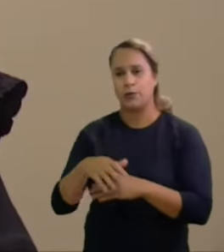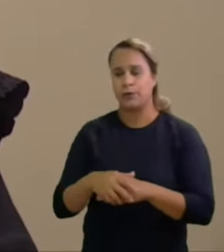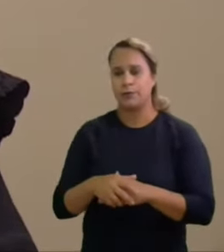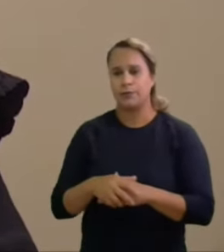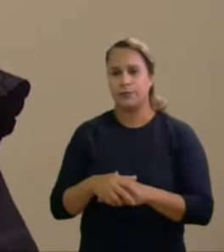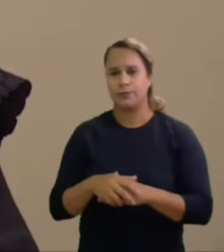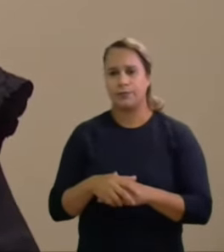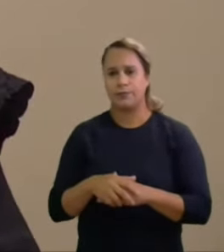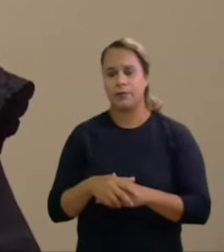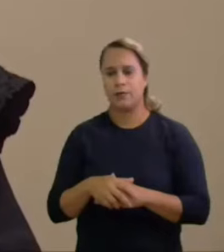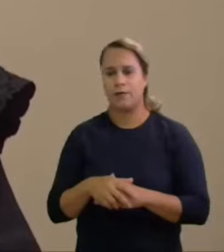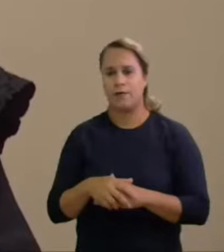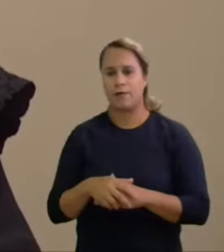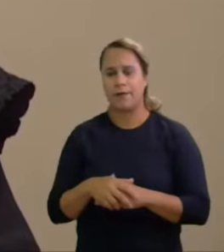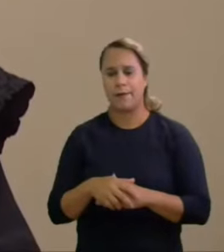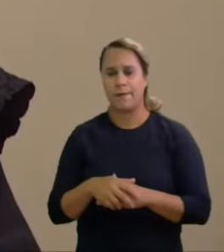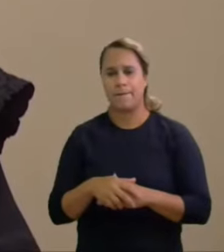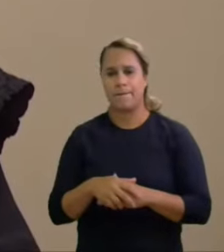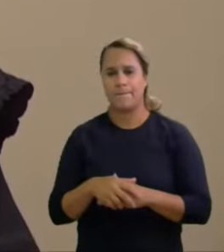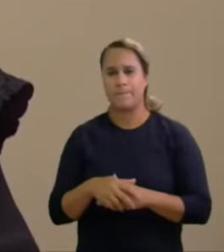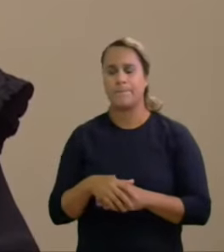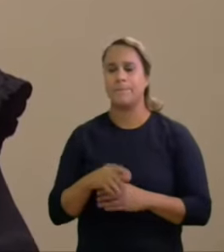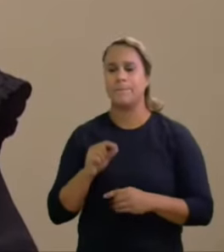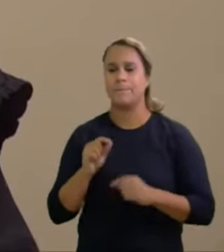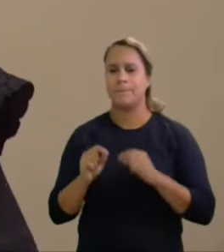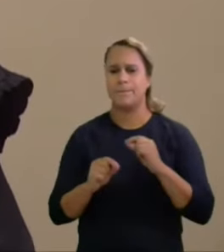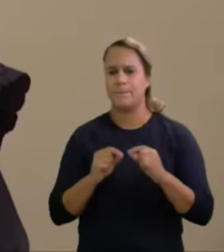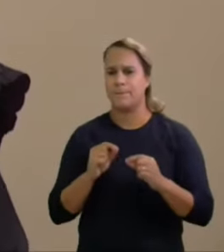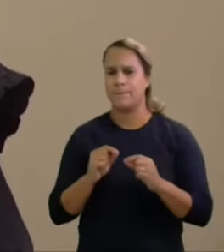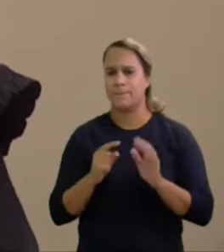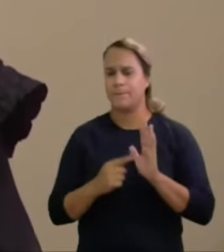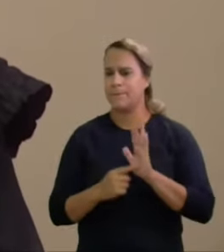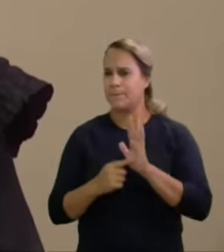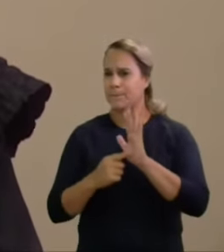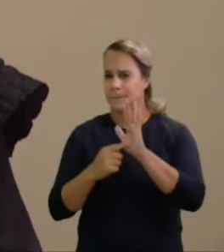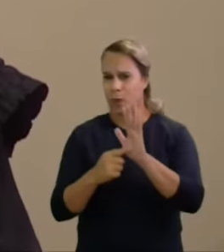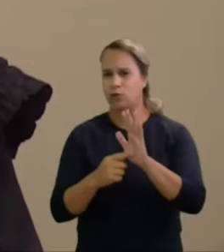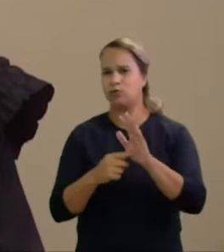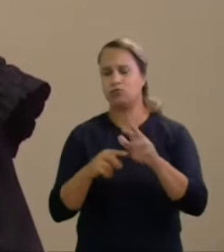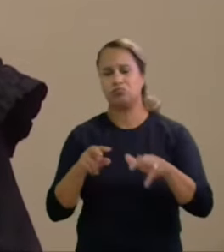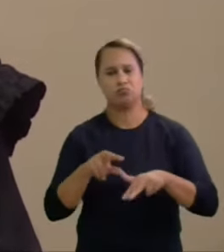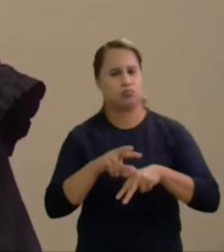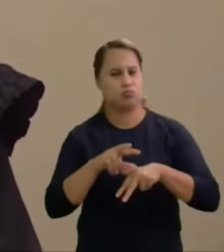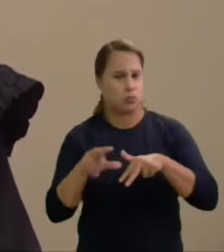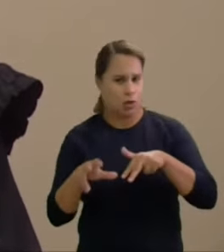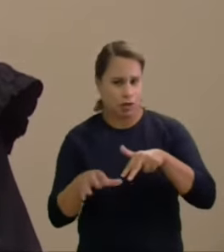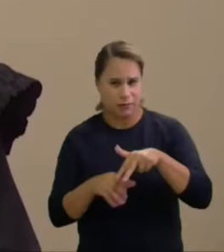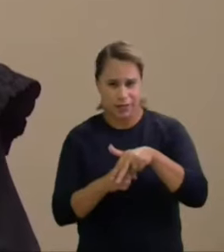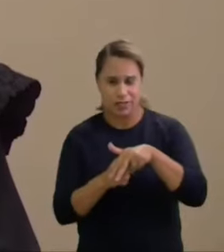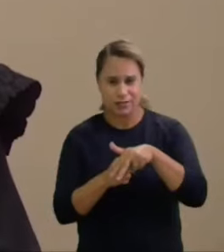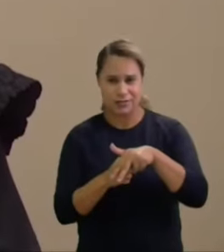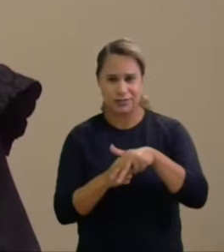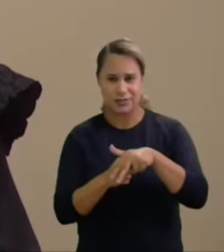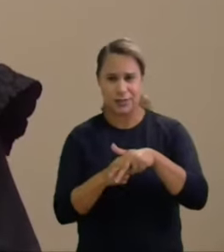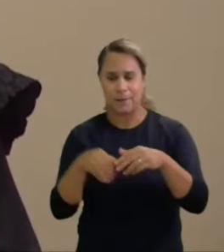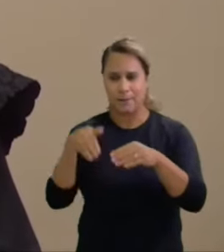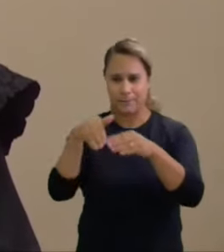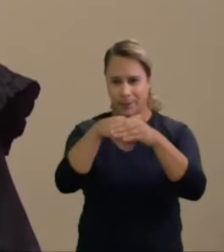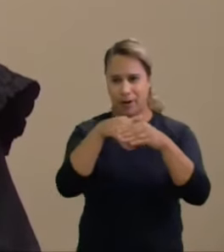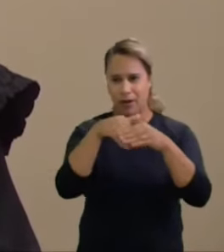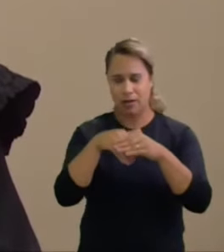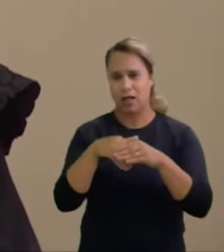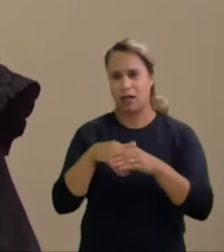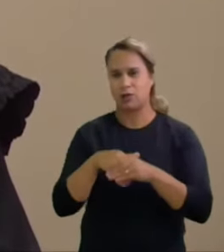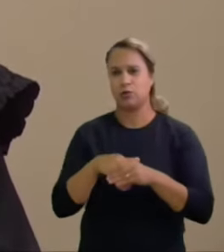que configurariam o ilícito de caixa 2 e corrupção eleitoral tipificada no artigo 299 do código